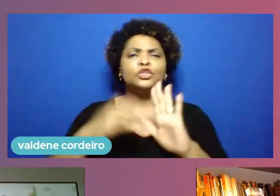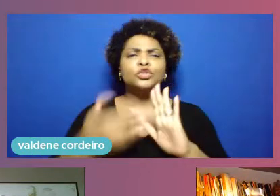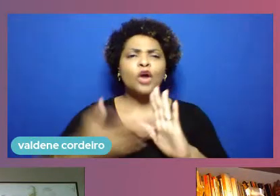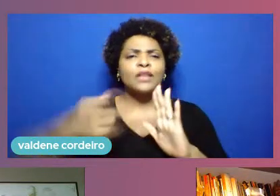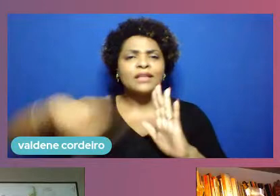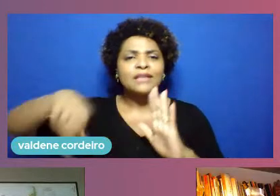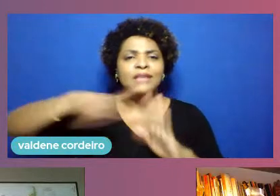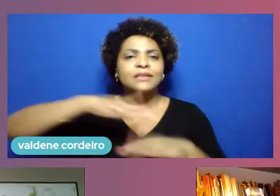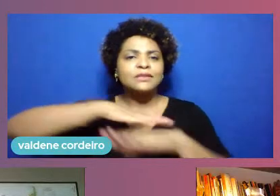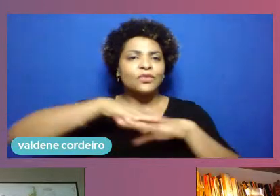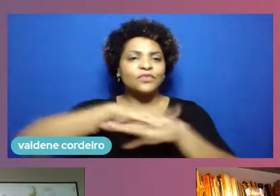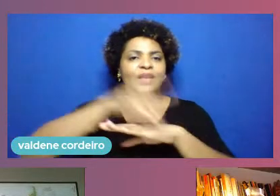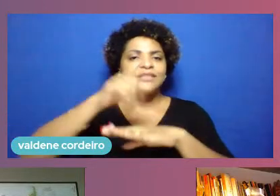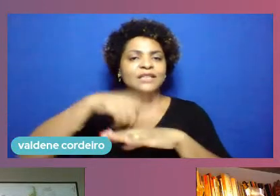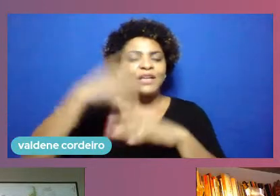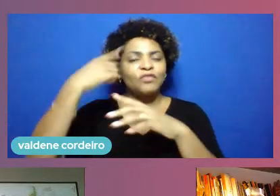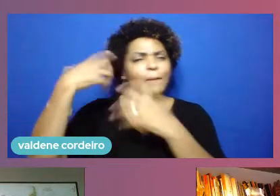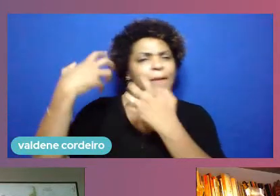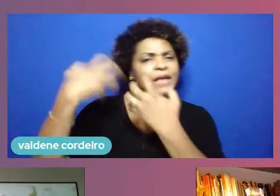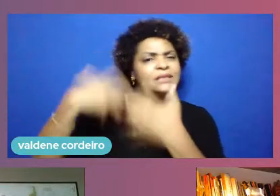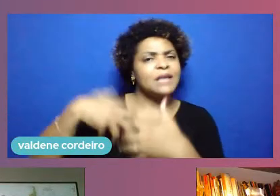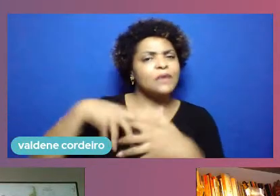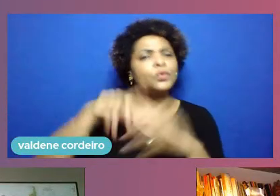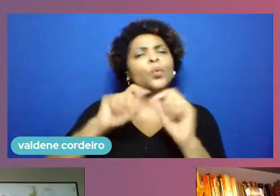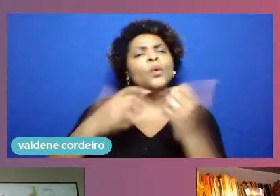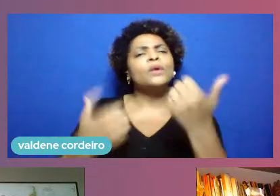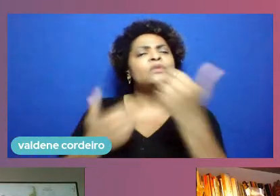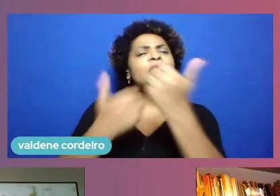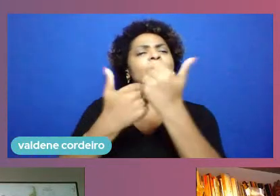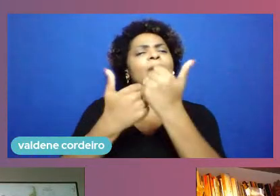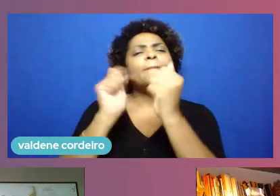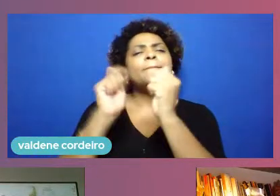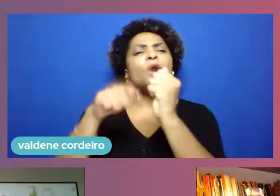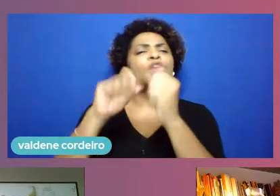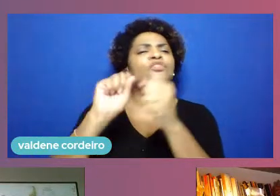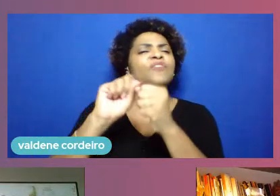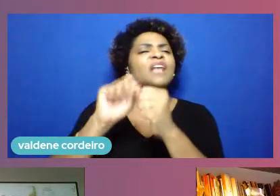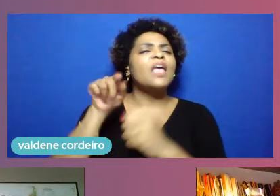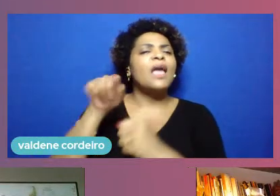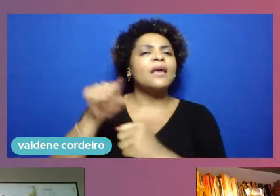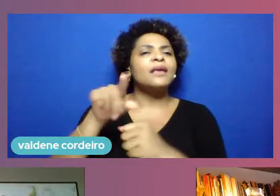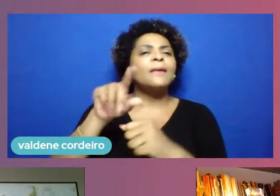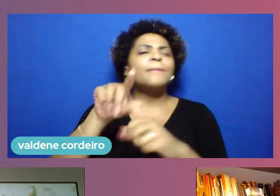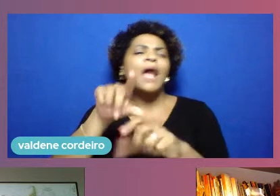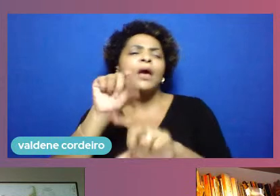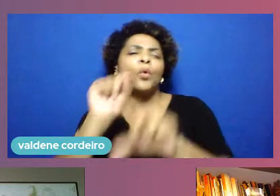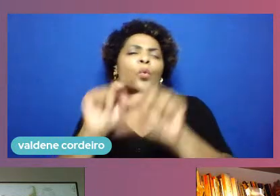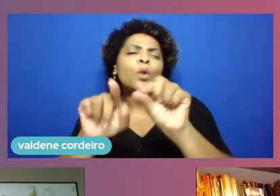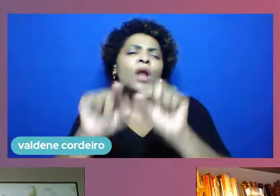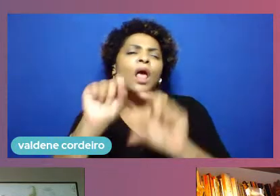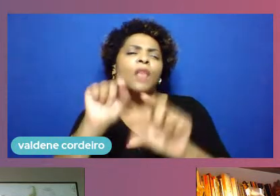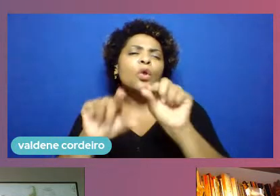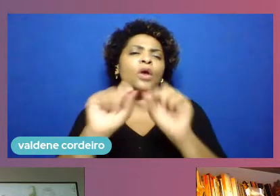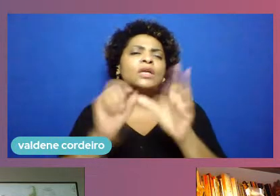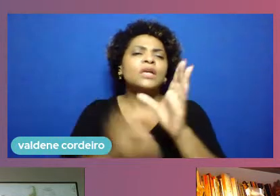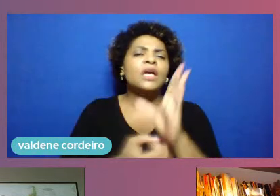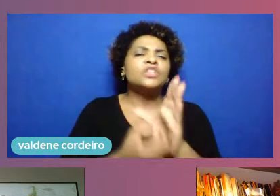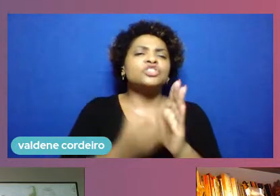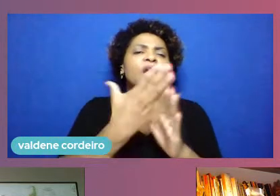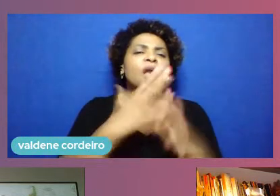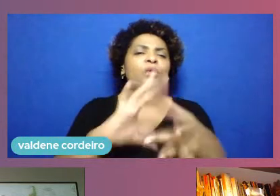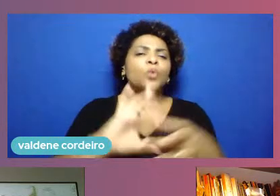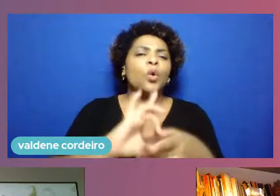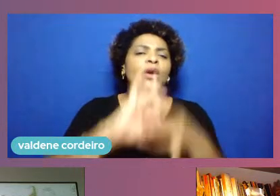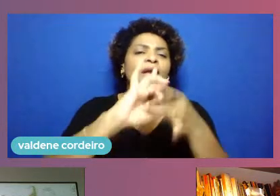no que o Sebrae poderia estar trabalhando na curadoria foi também gerando conexões com os outros